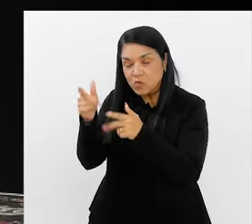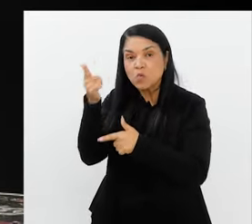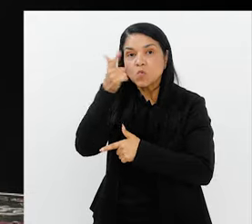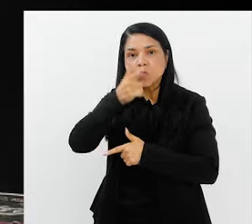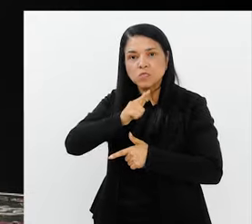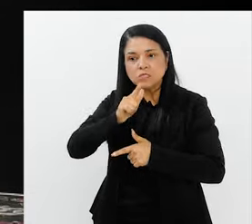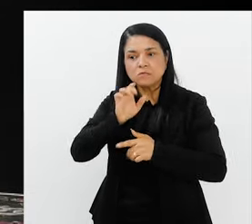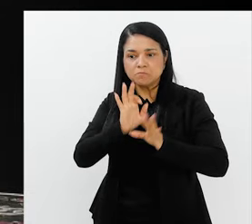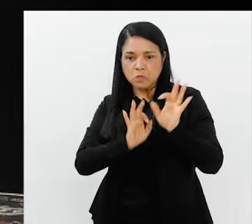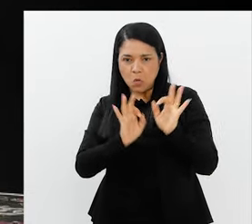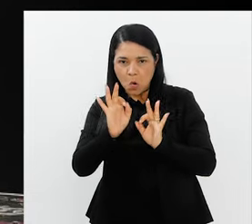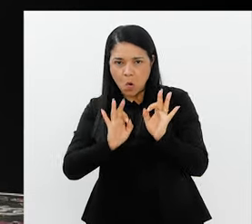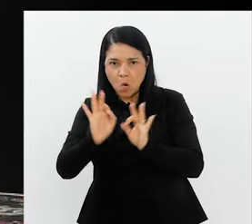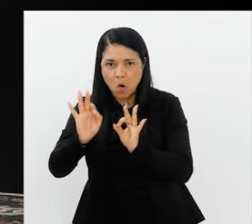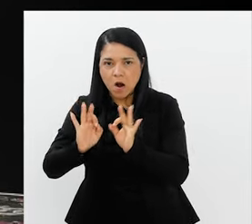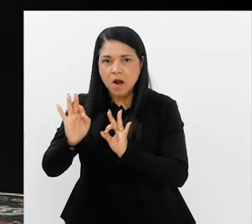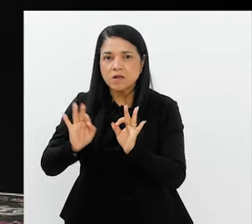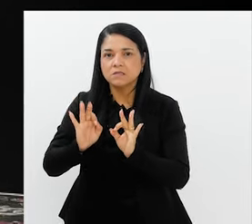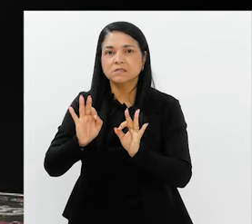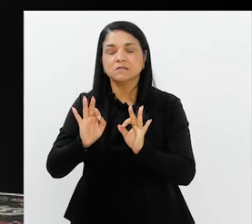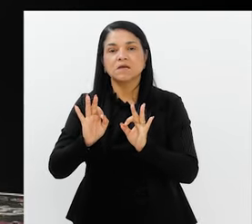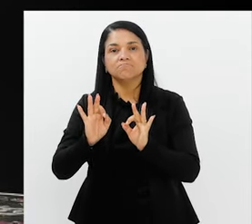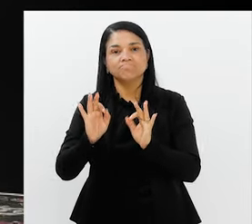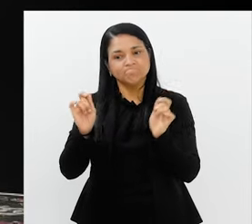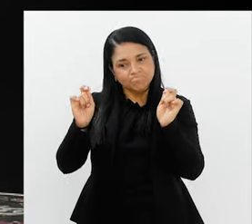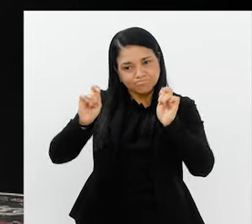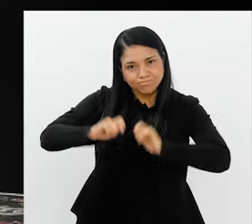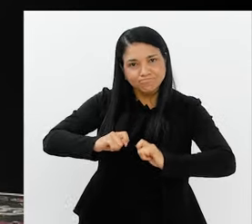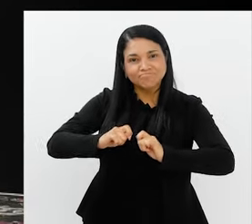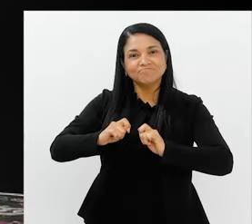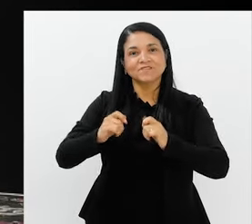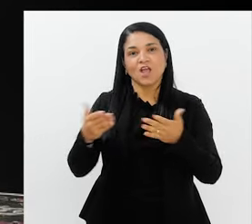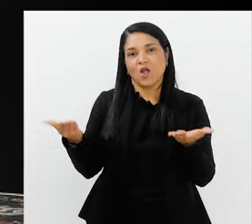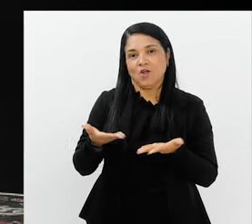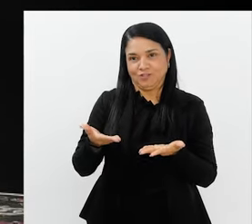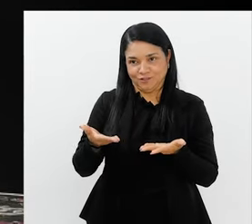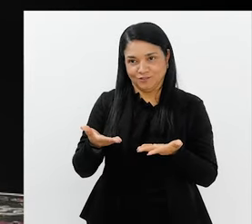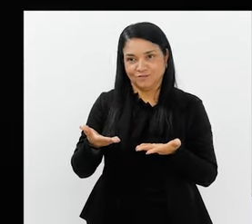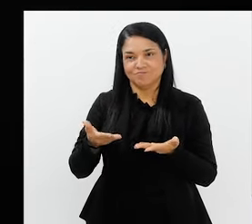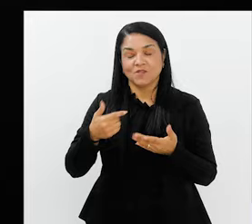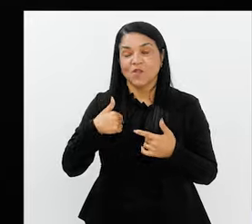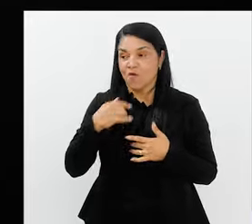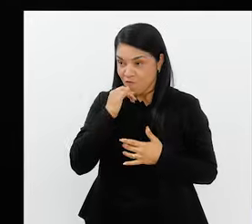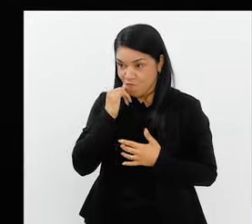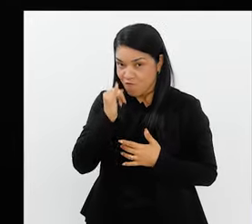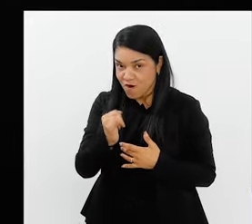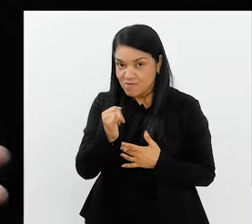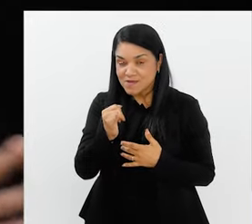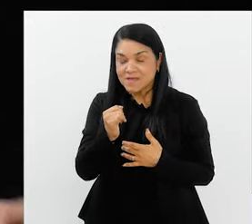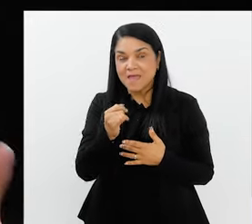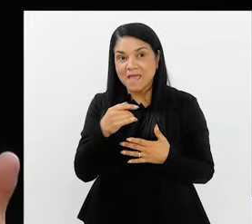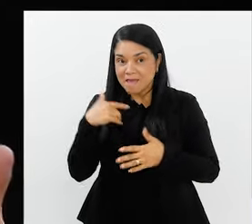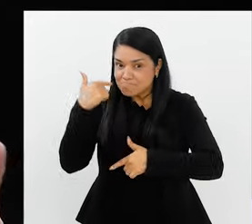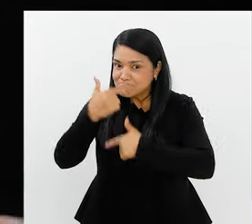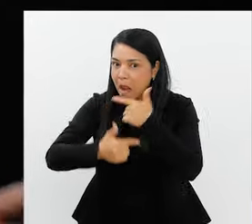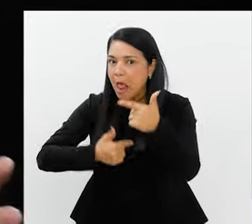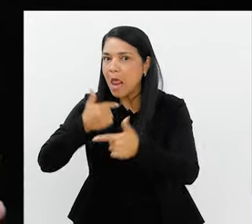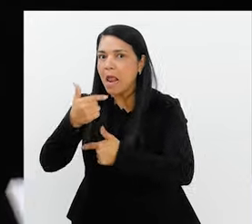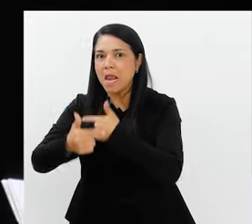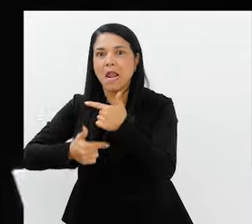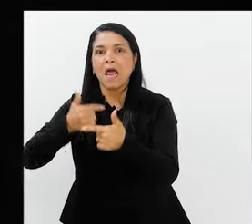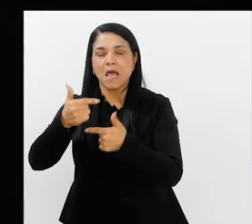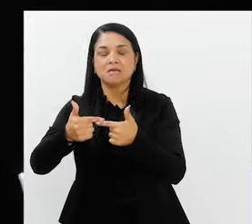criar uma logística que favorece isso e possibilita isso até hoje. É, eu costumo dizer que é quase uma operação de guerra,